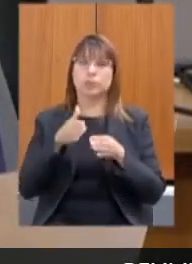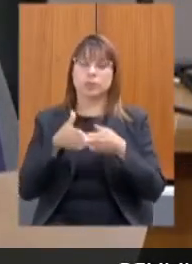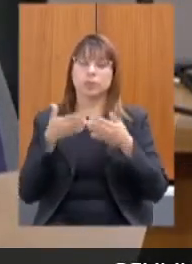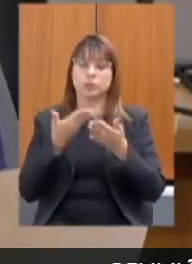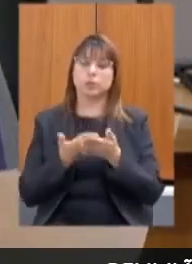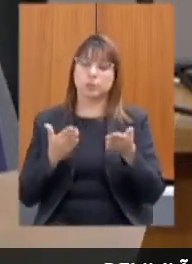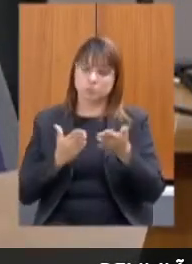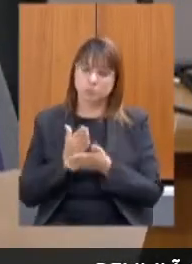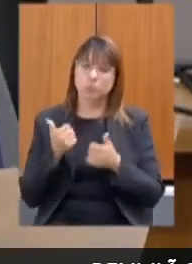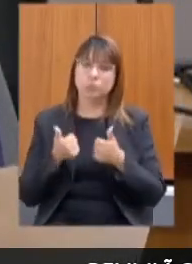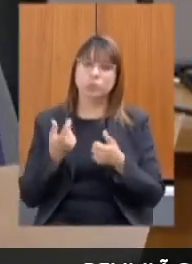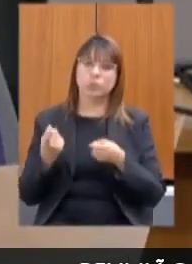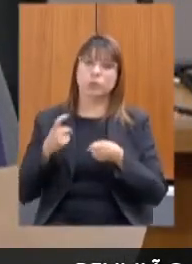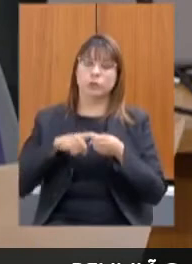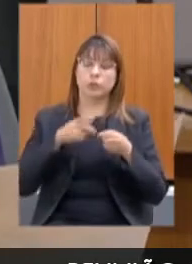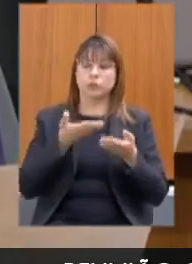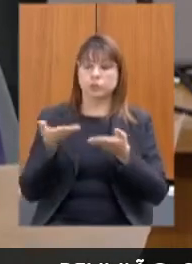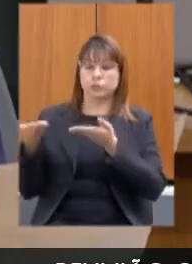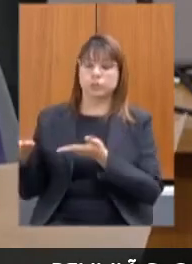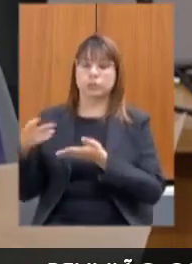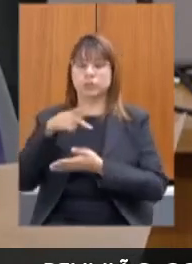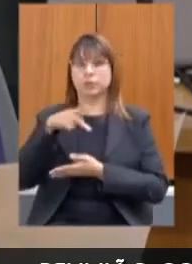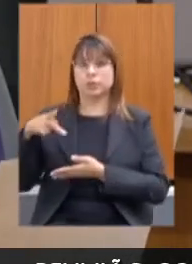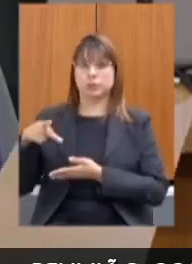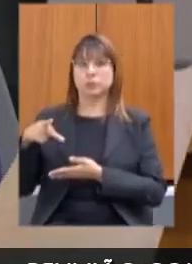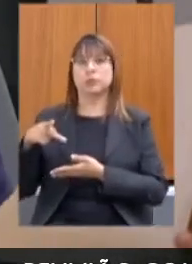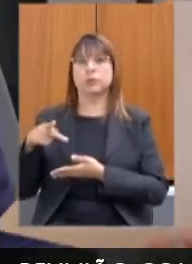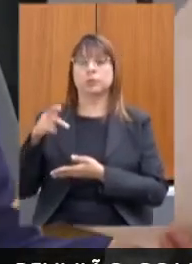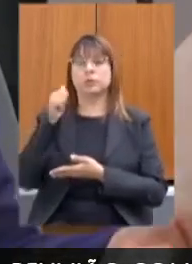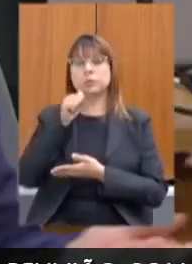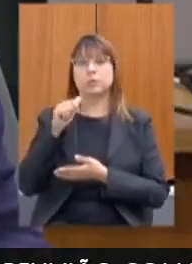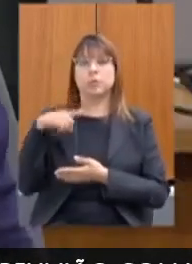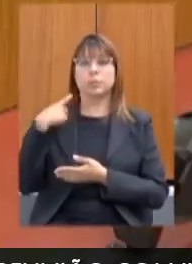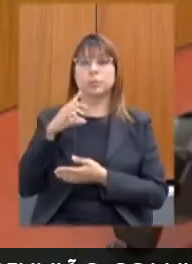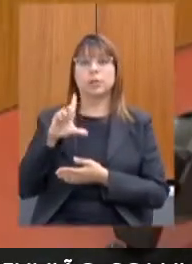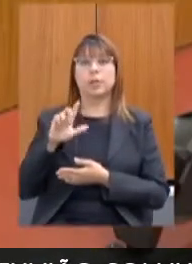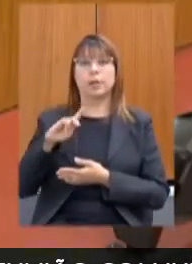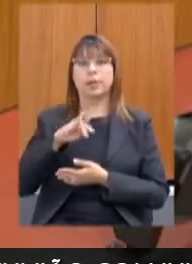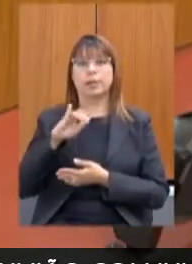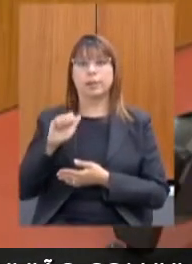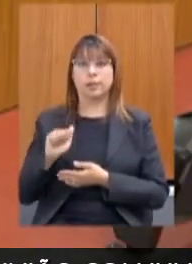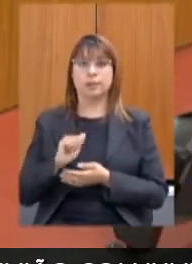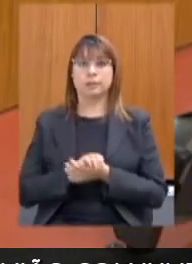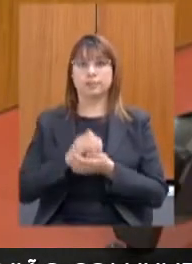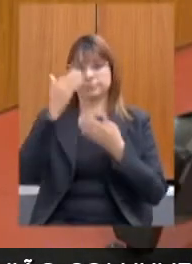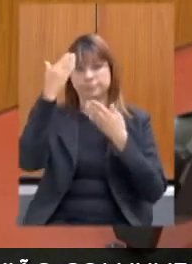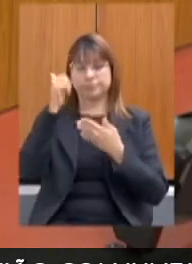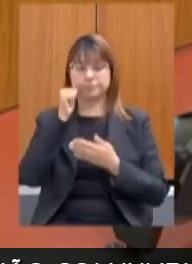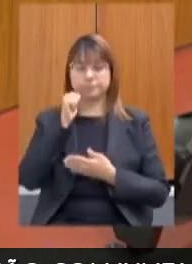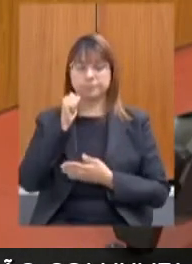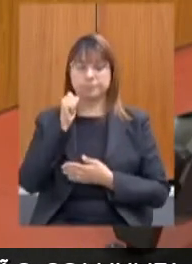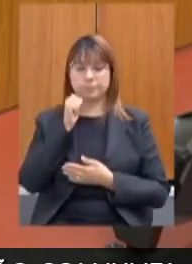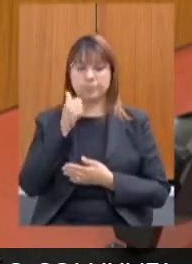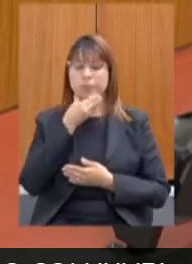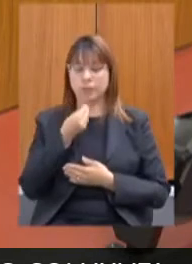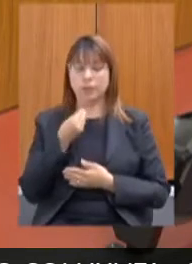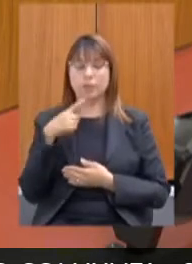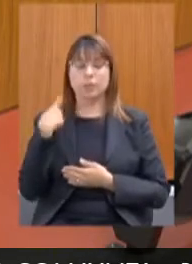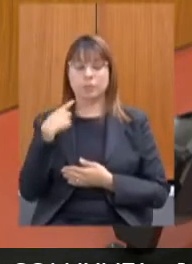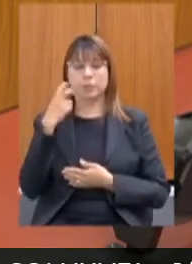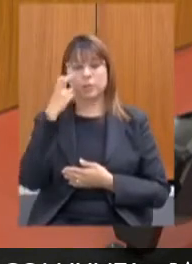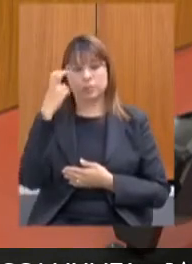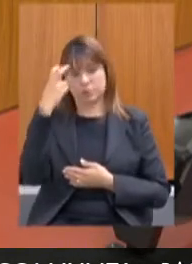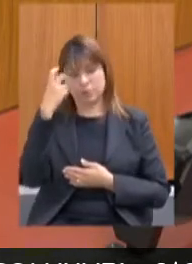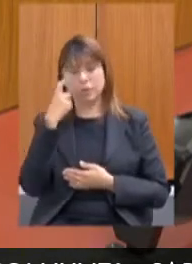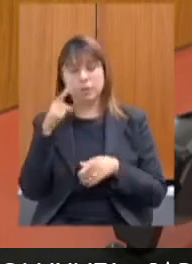aprovados. Devolvo à presidência dos trabalhos dessa audiência para a deputada Leninha. Obrigada, deputado Zé Guilherme, deputada